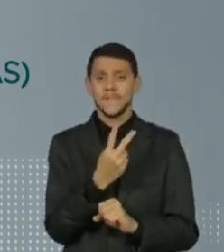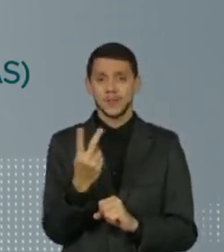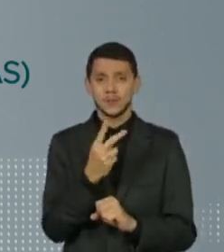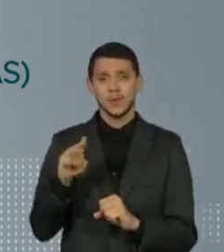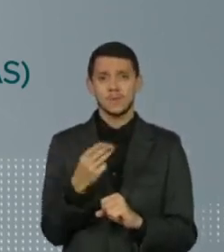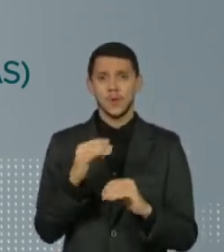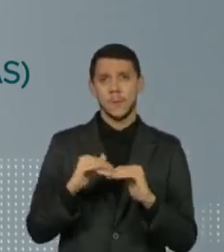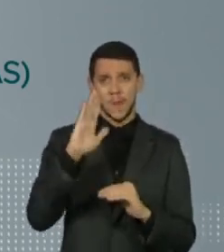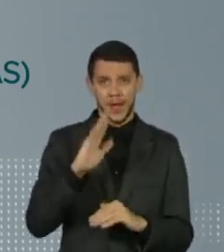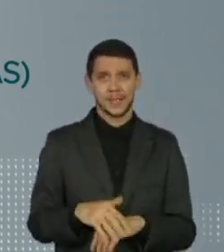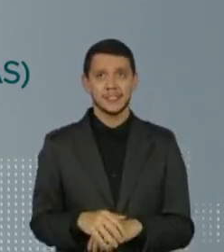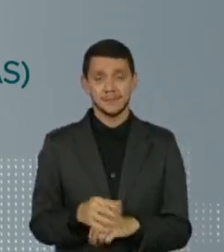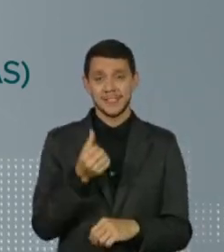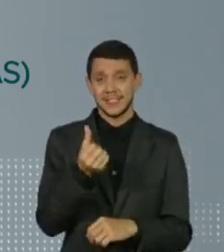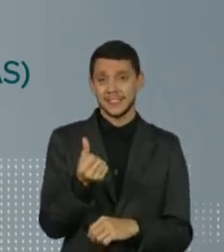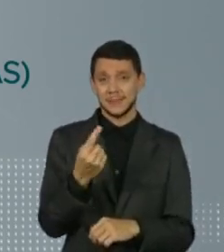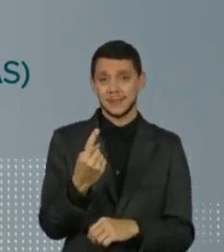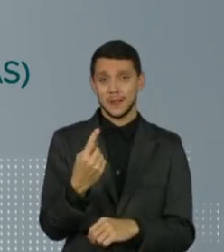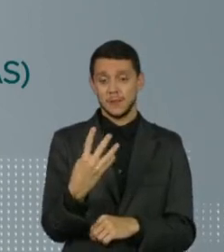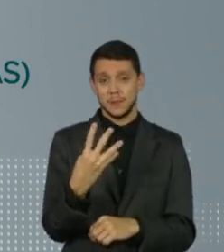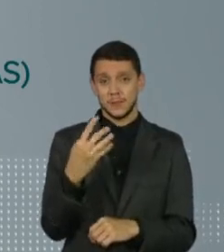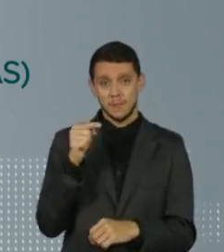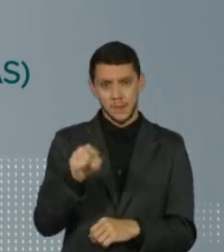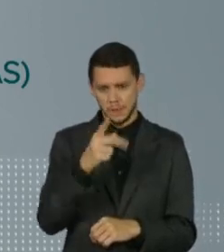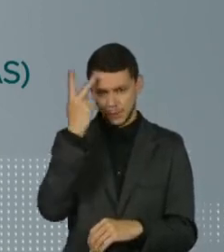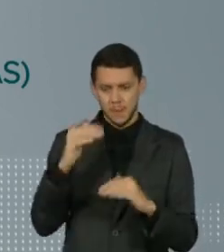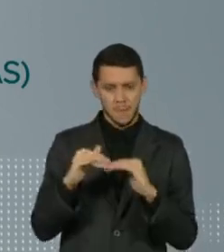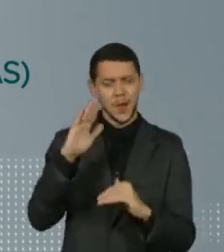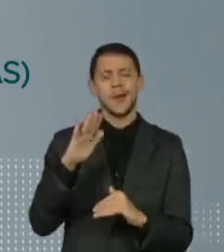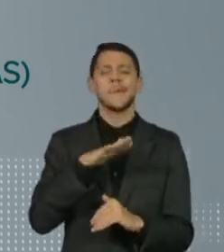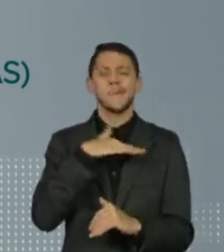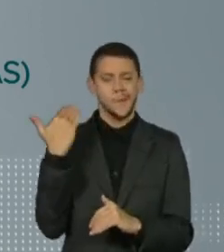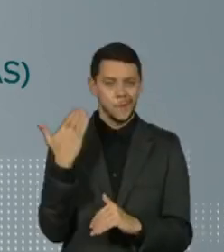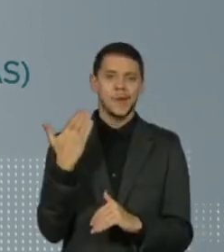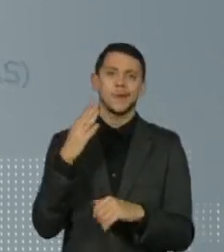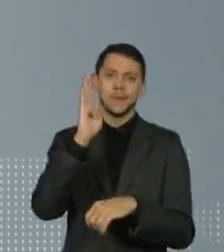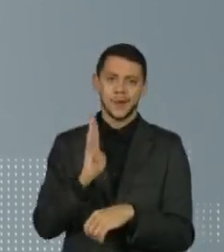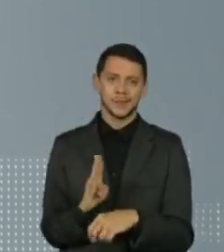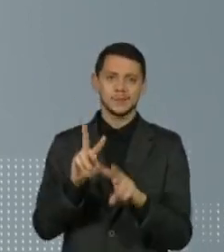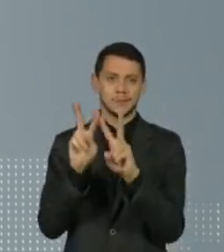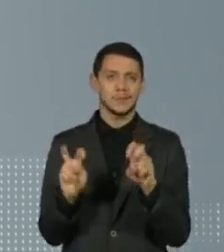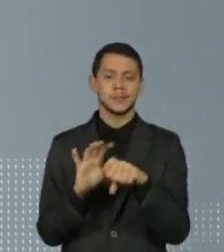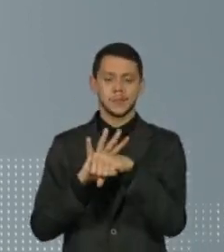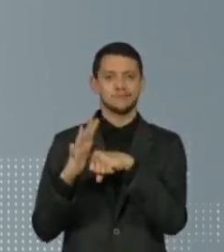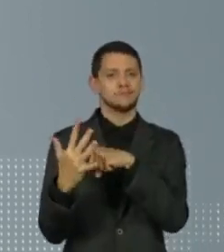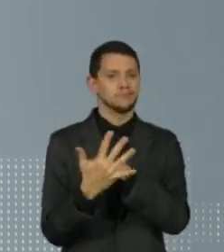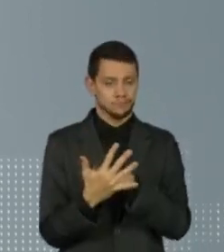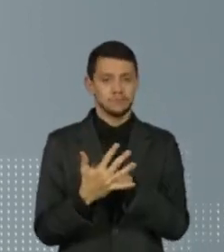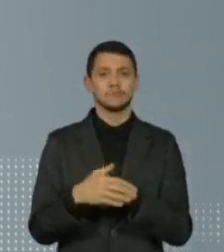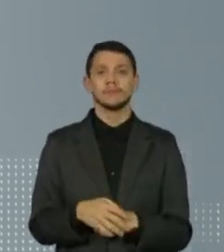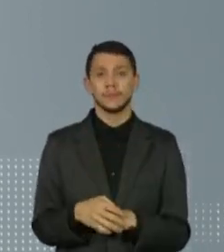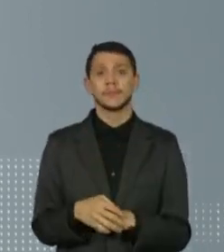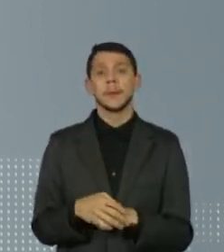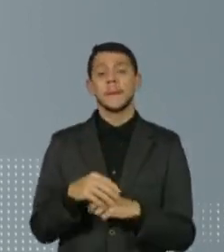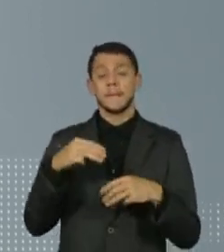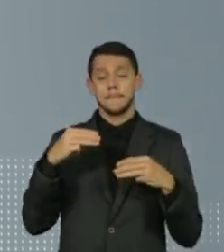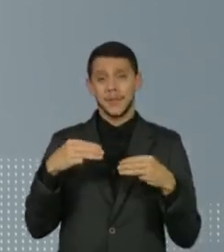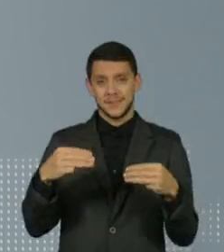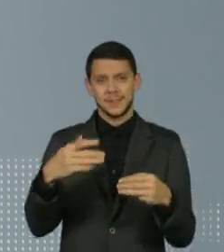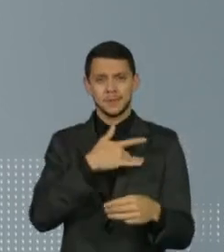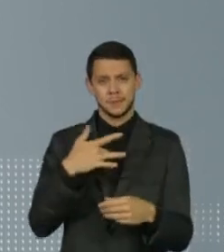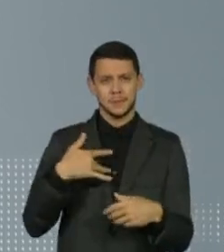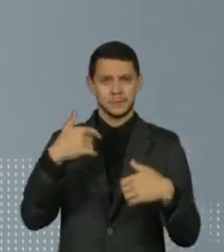de 614 mil pessoas morreram no Brasil vítimas da Covid-19. Segundo o Ministério da Saúde, são